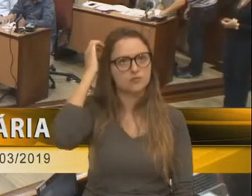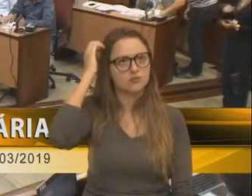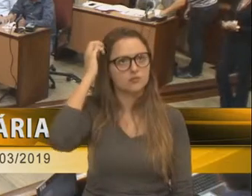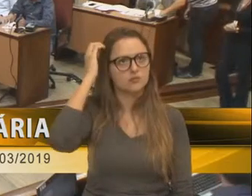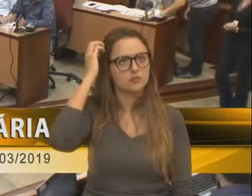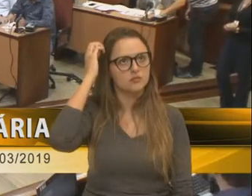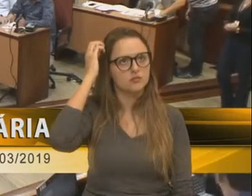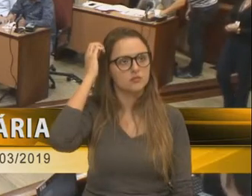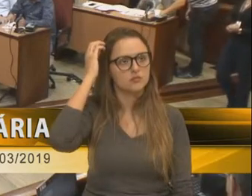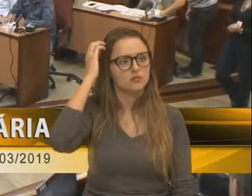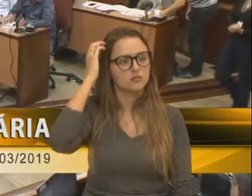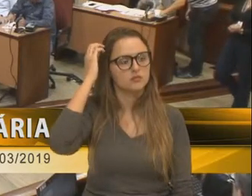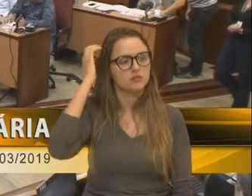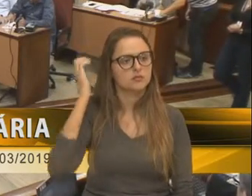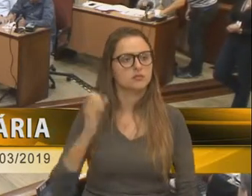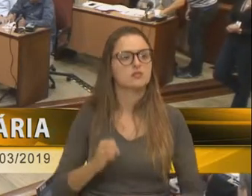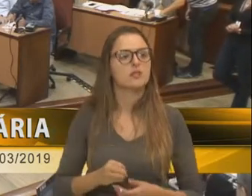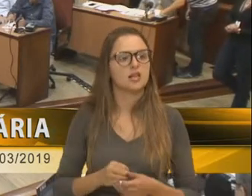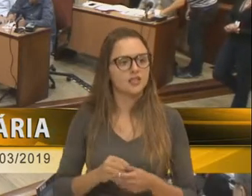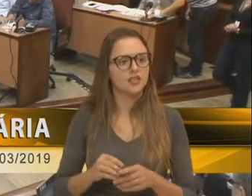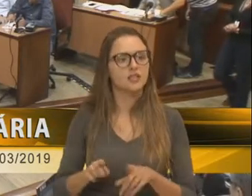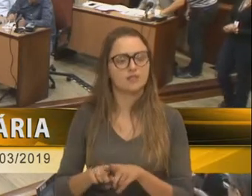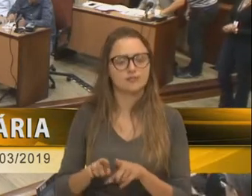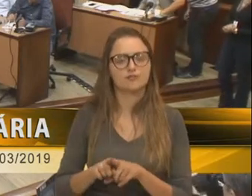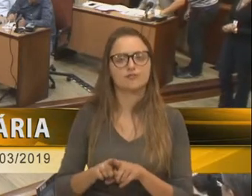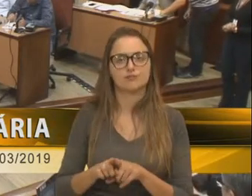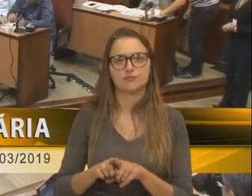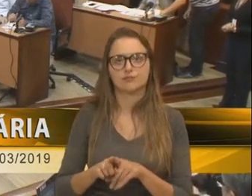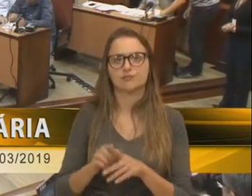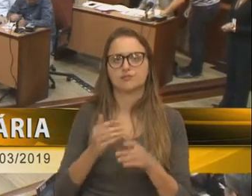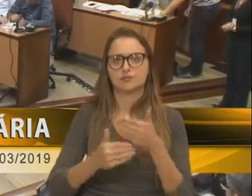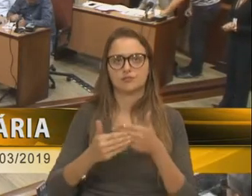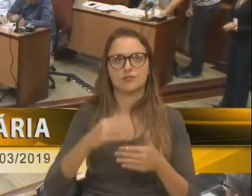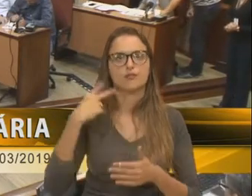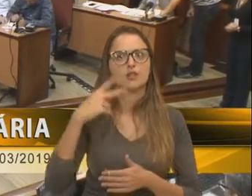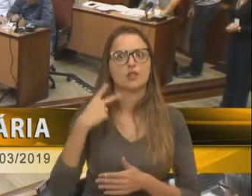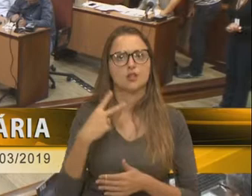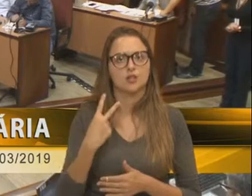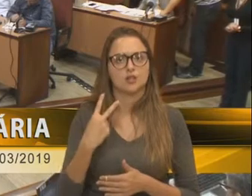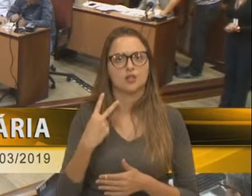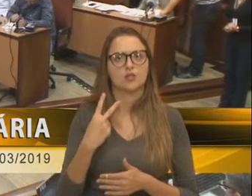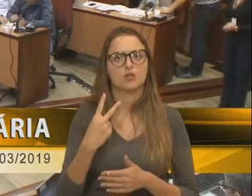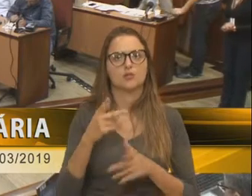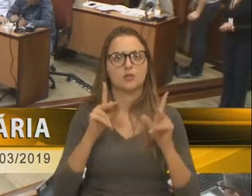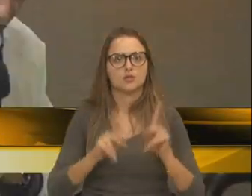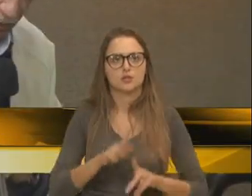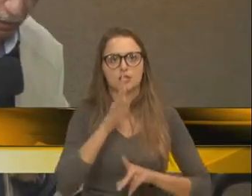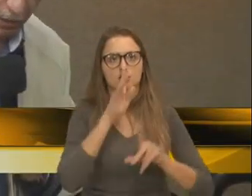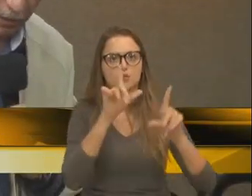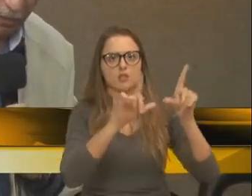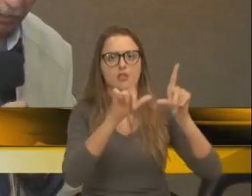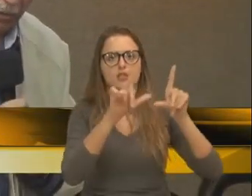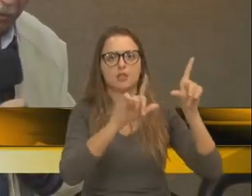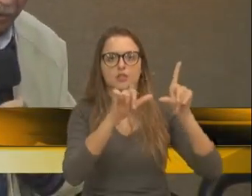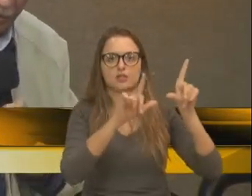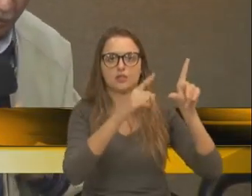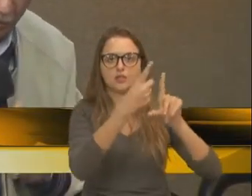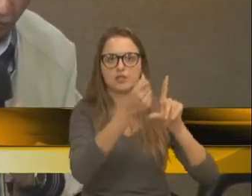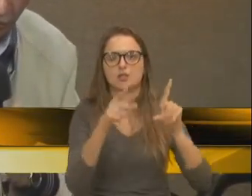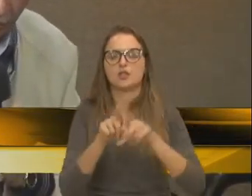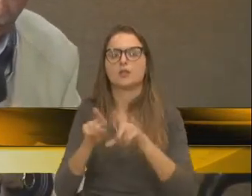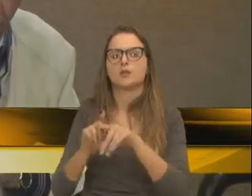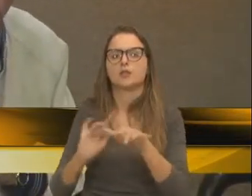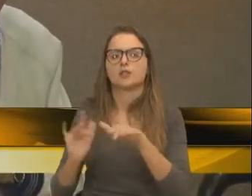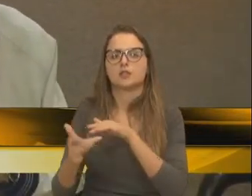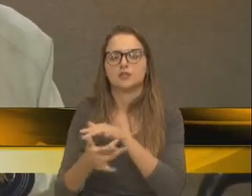Senhor Presidente, senhores vereadores, pessoal que nos acompanha através da TV Câmara e também das redes